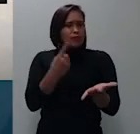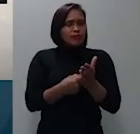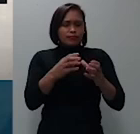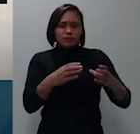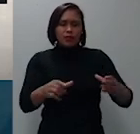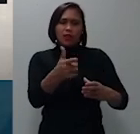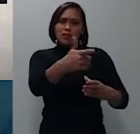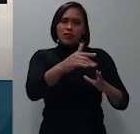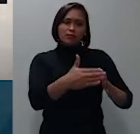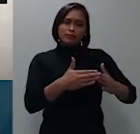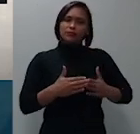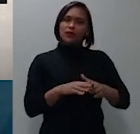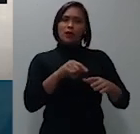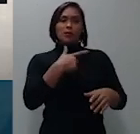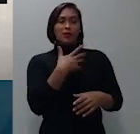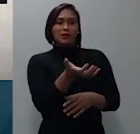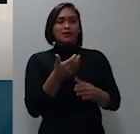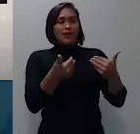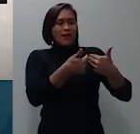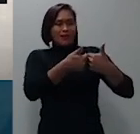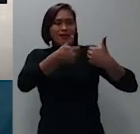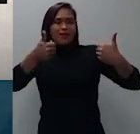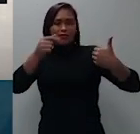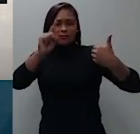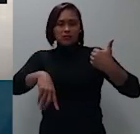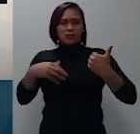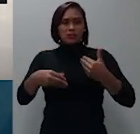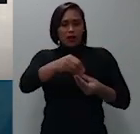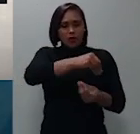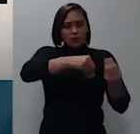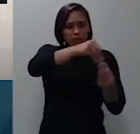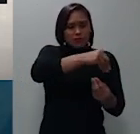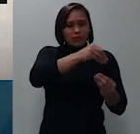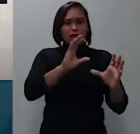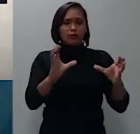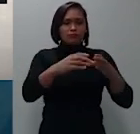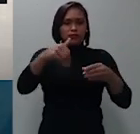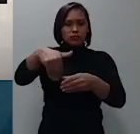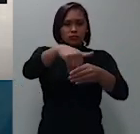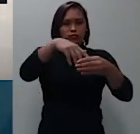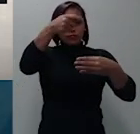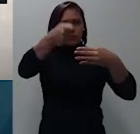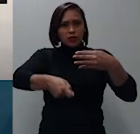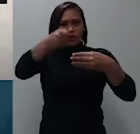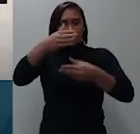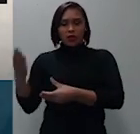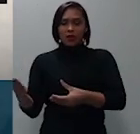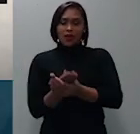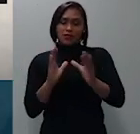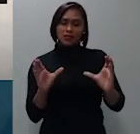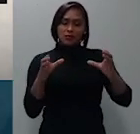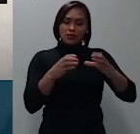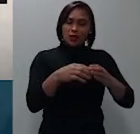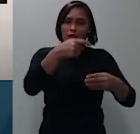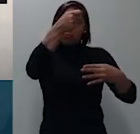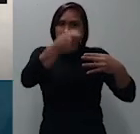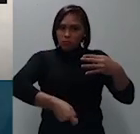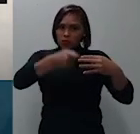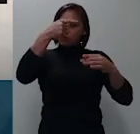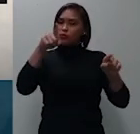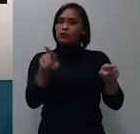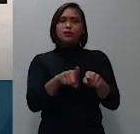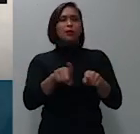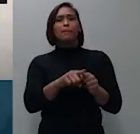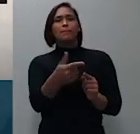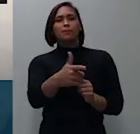se pretenda afastar os efeitos do acordo coletivo sobre a presente ação coletiva muito menos no